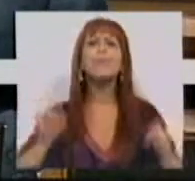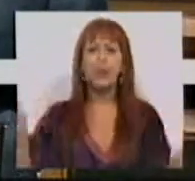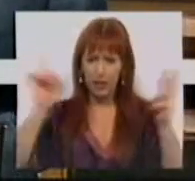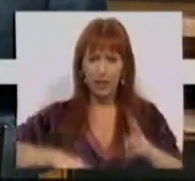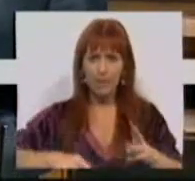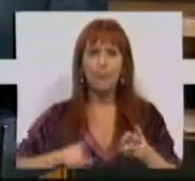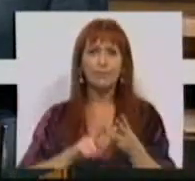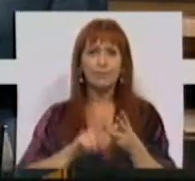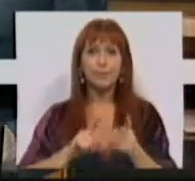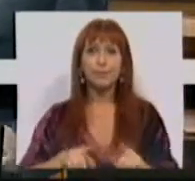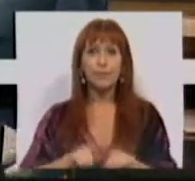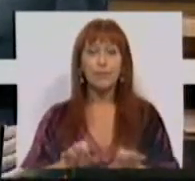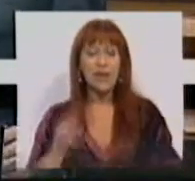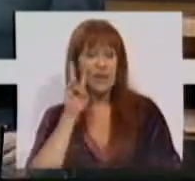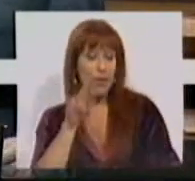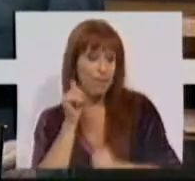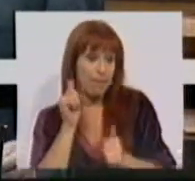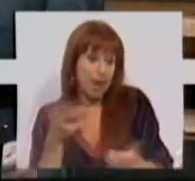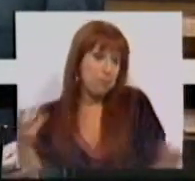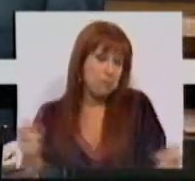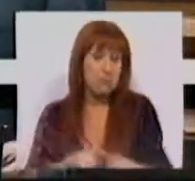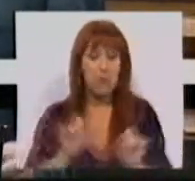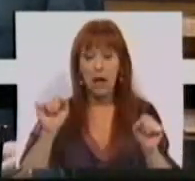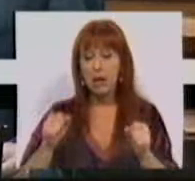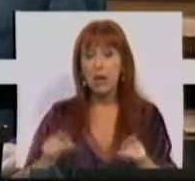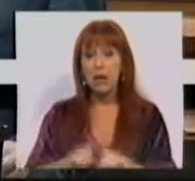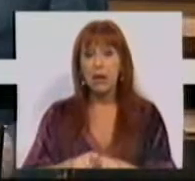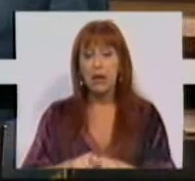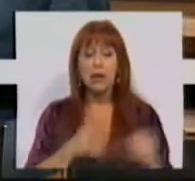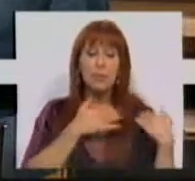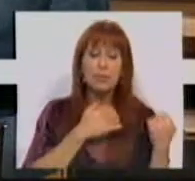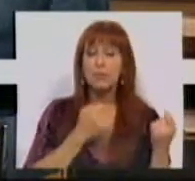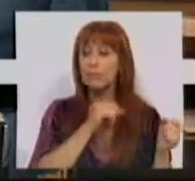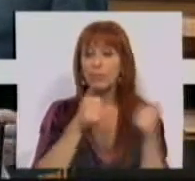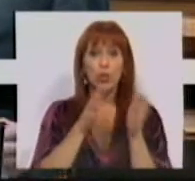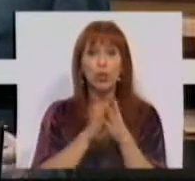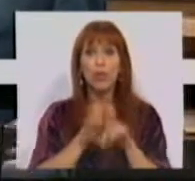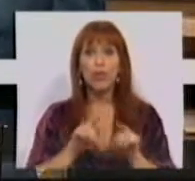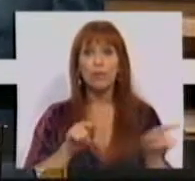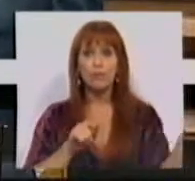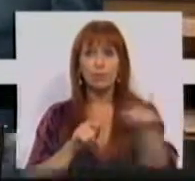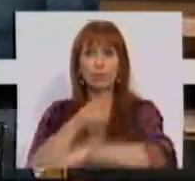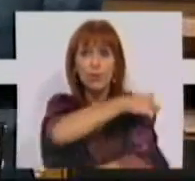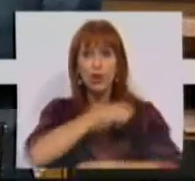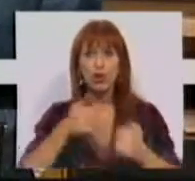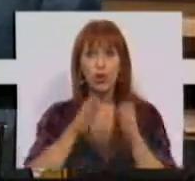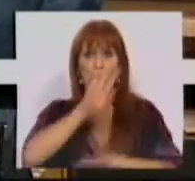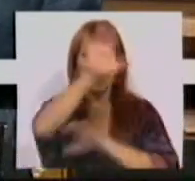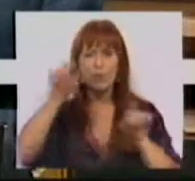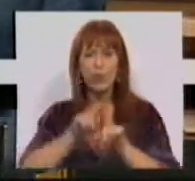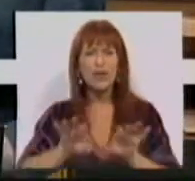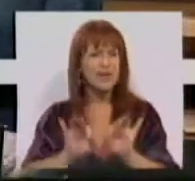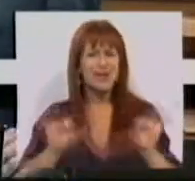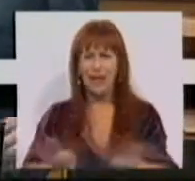também se vê com bons olhos a partilha de responsabilidades por todas as nações por todos os países do mesmo